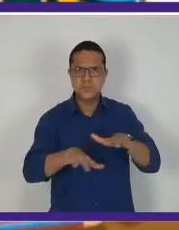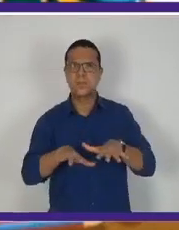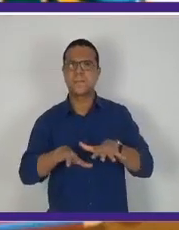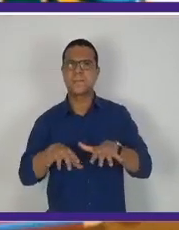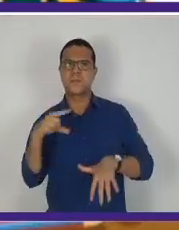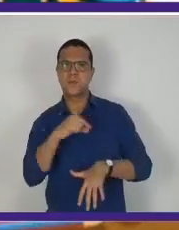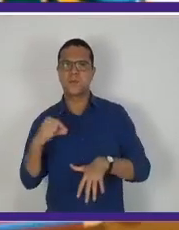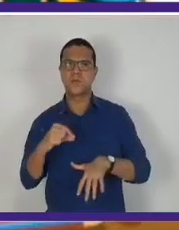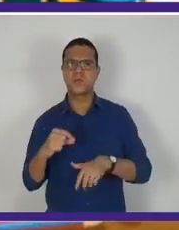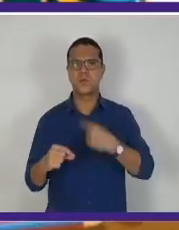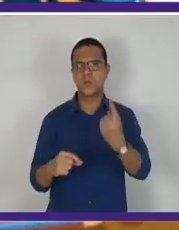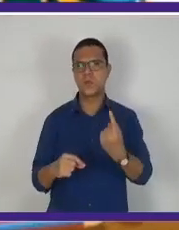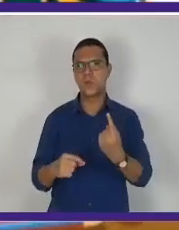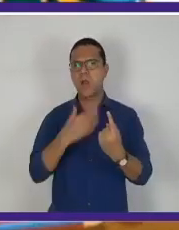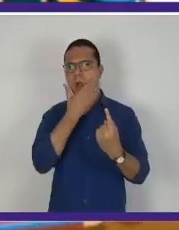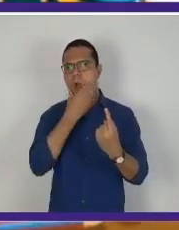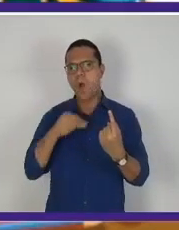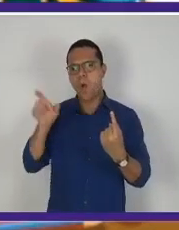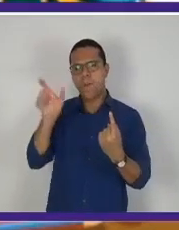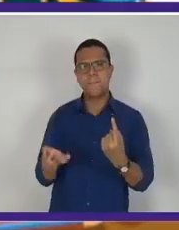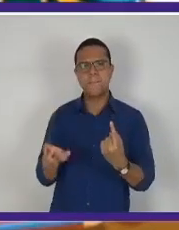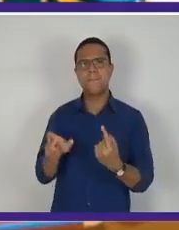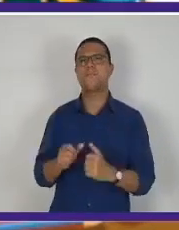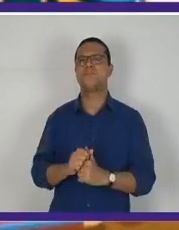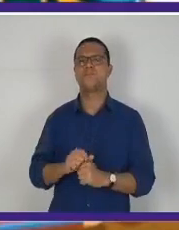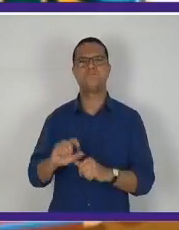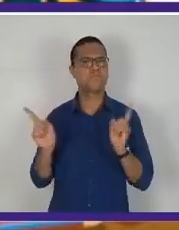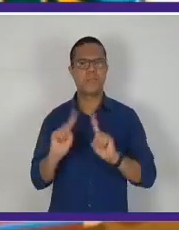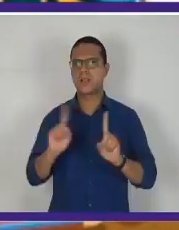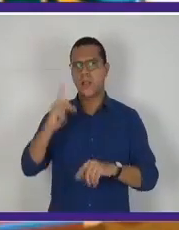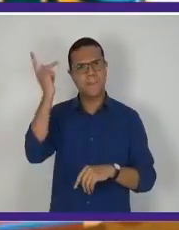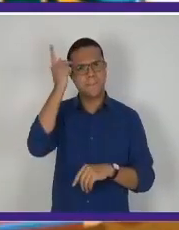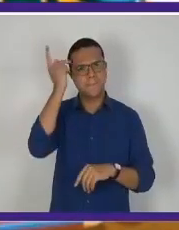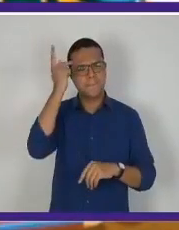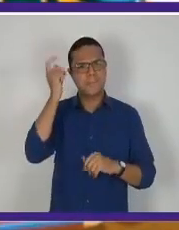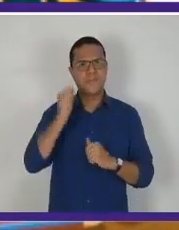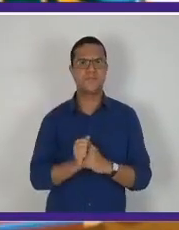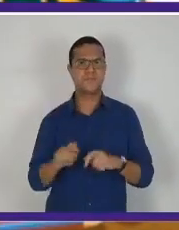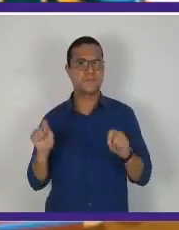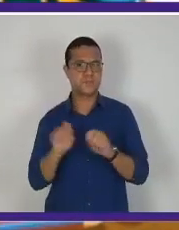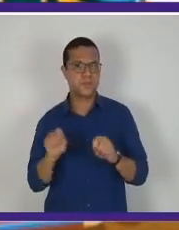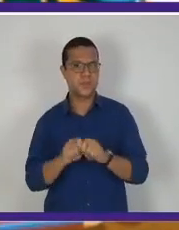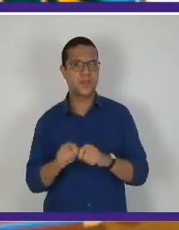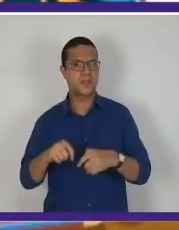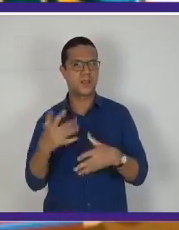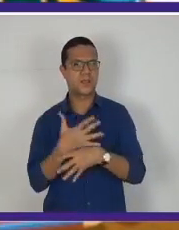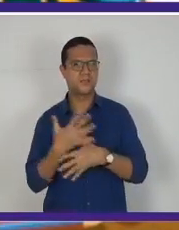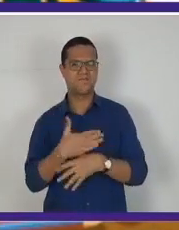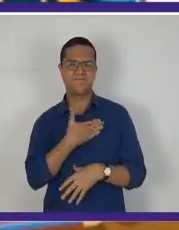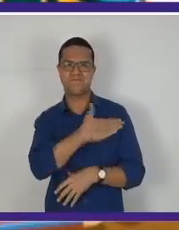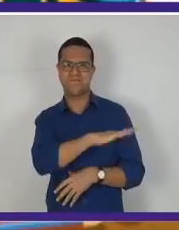que não é paulista, gerando esse descontentamento da cidade de São Paulo.